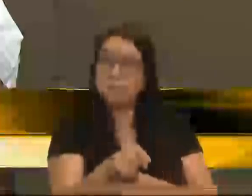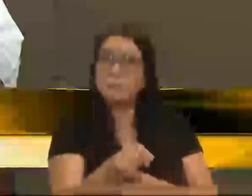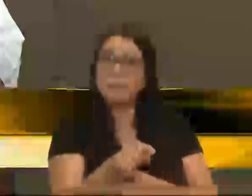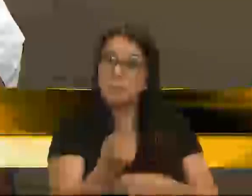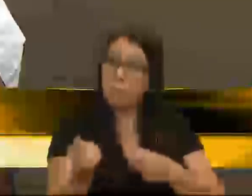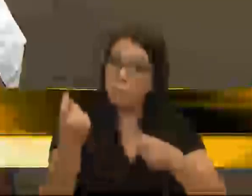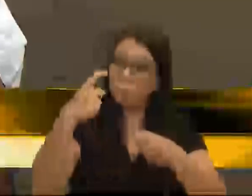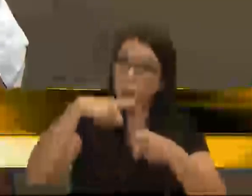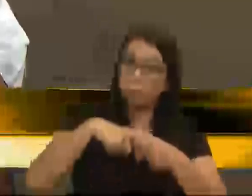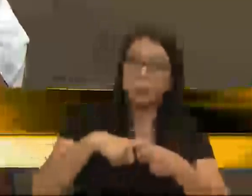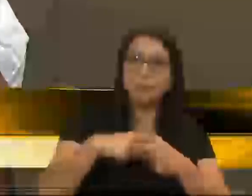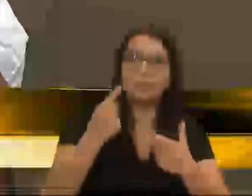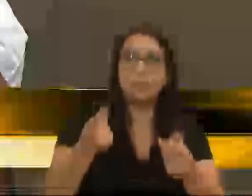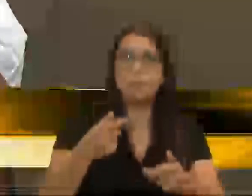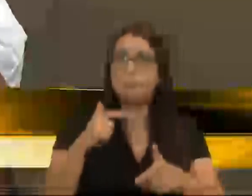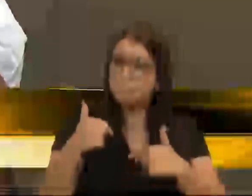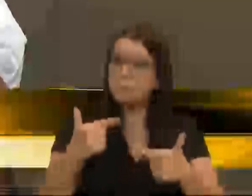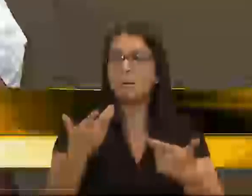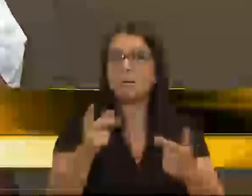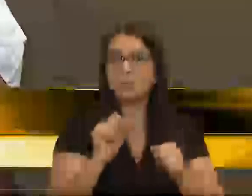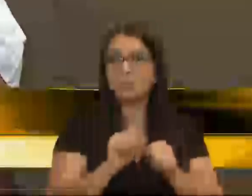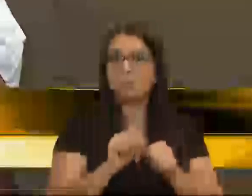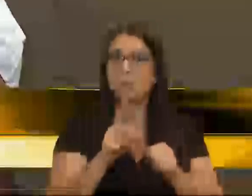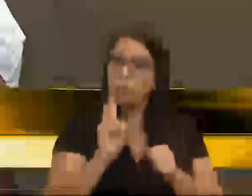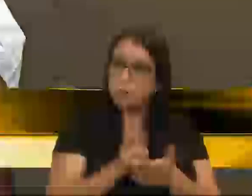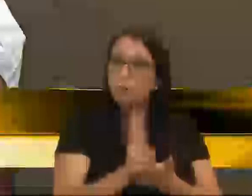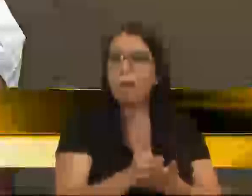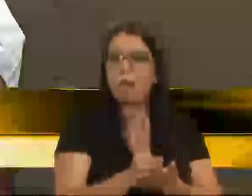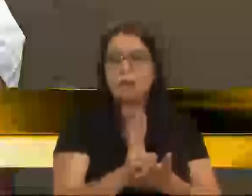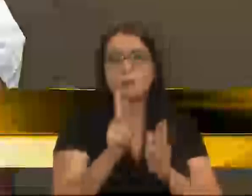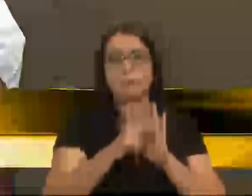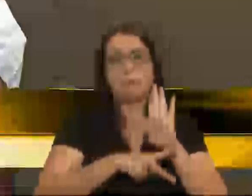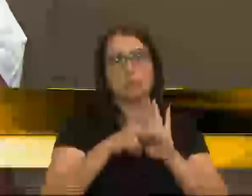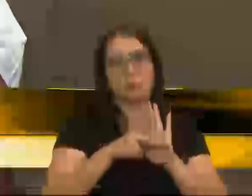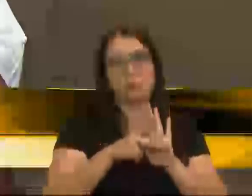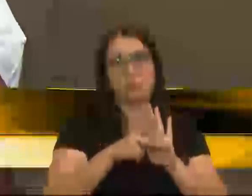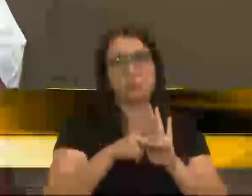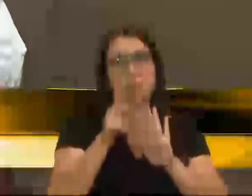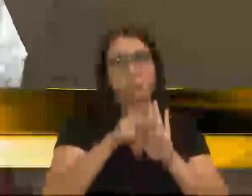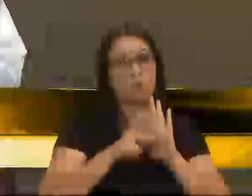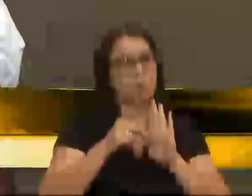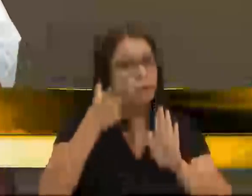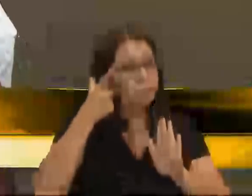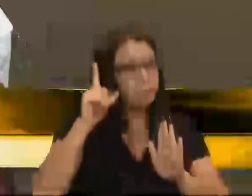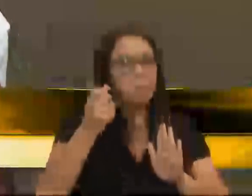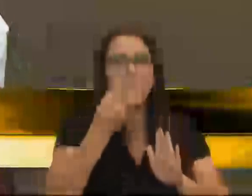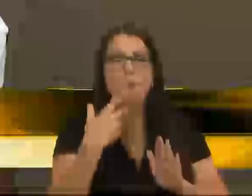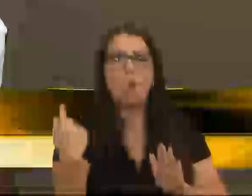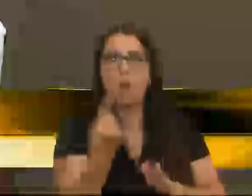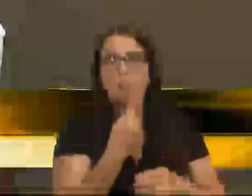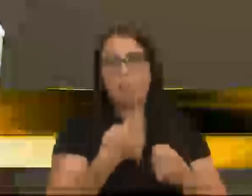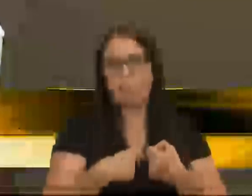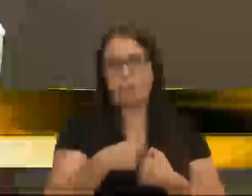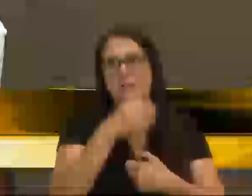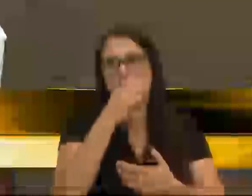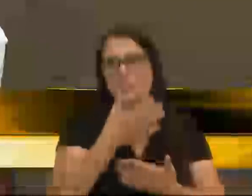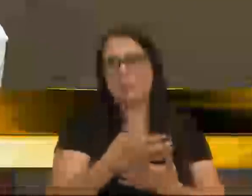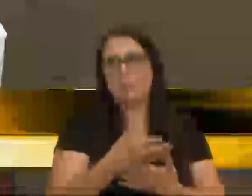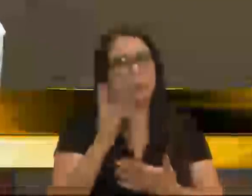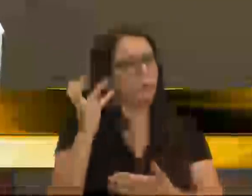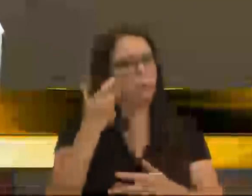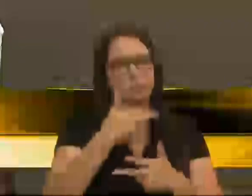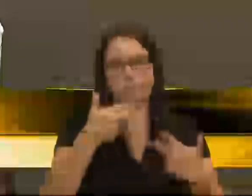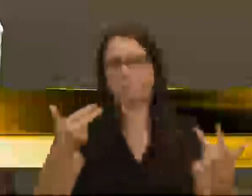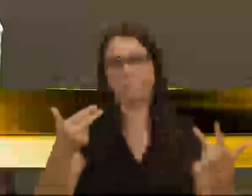voltarmos a carga para mantermos esse projeto, que é um projeto vitorioso em Caxias do Sul e que resolveu muitas